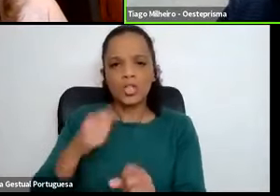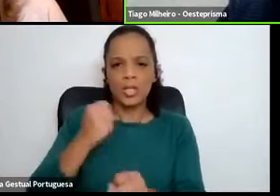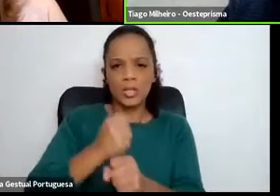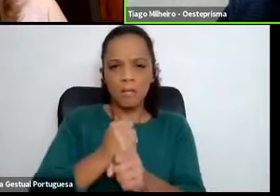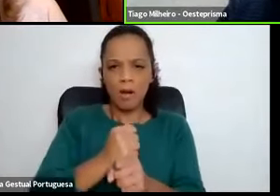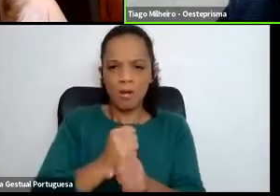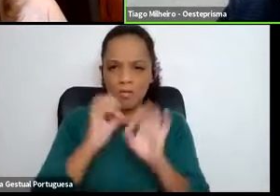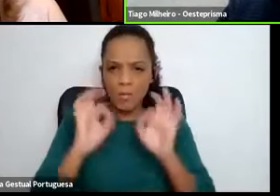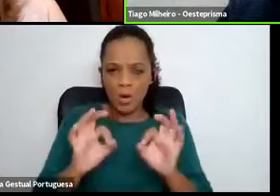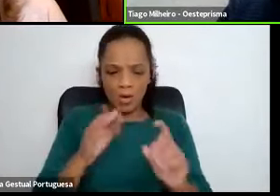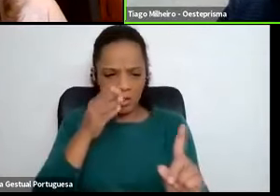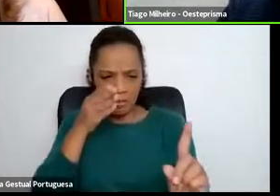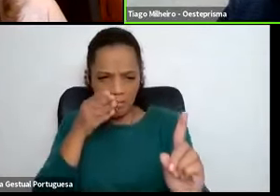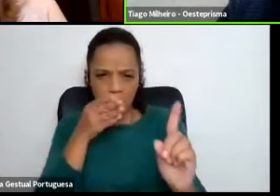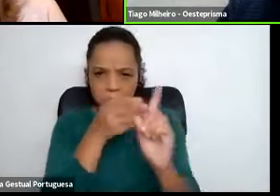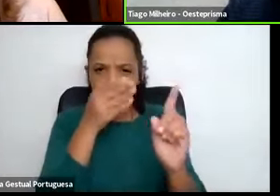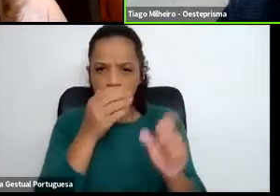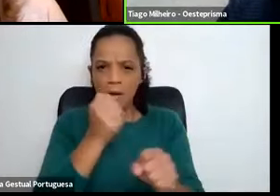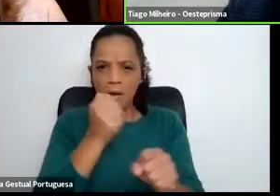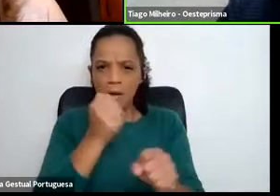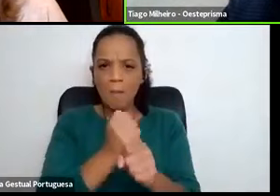assertivas, profissionais,